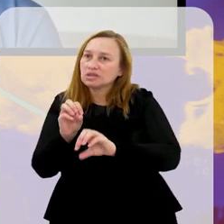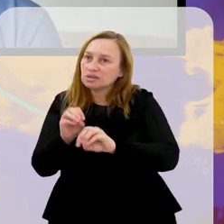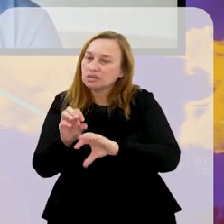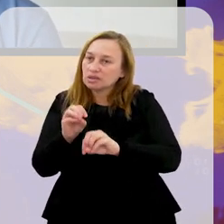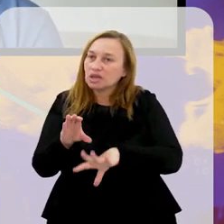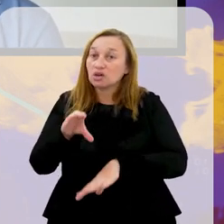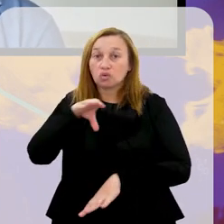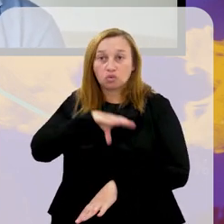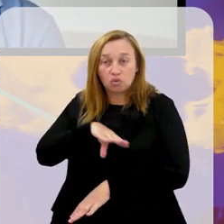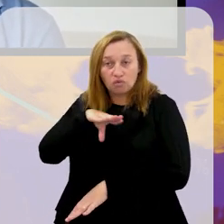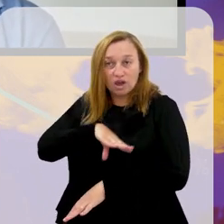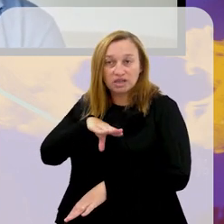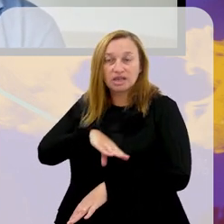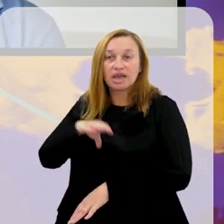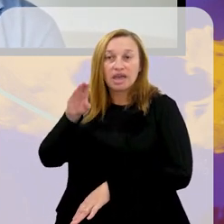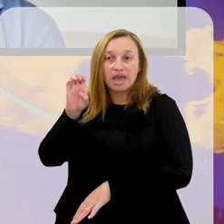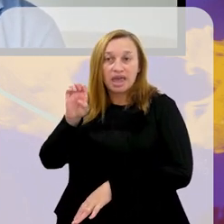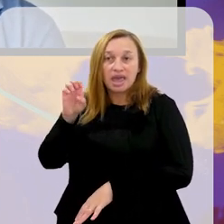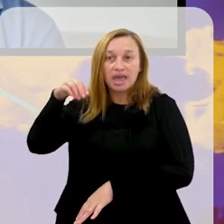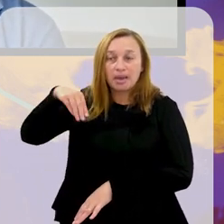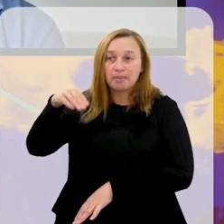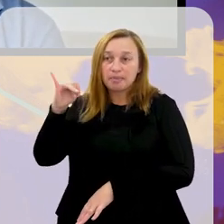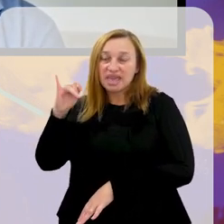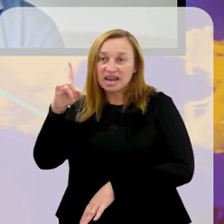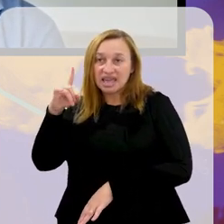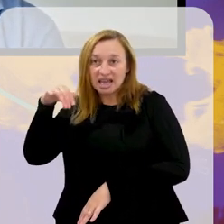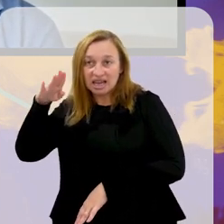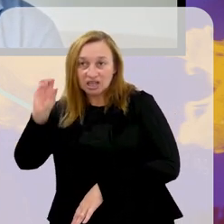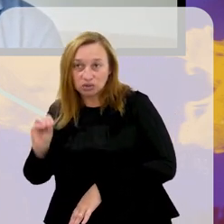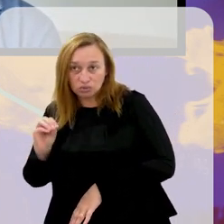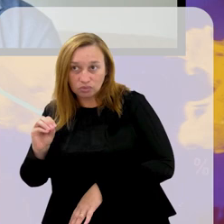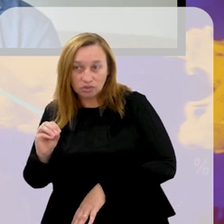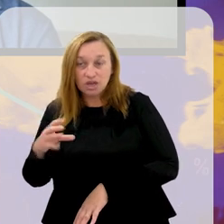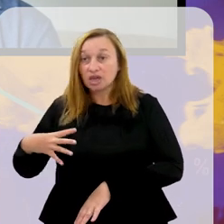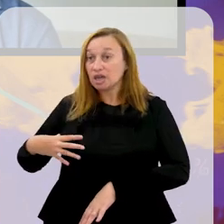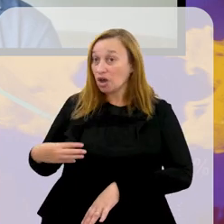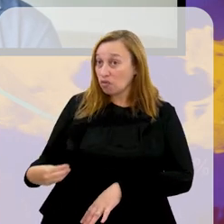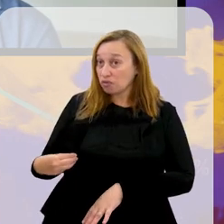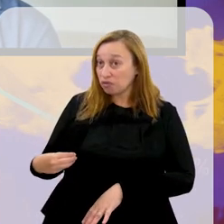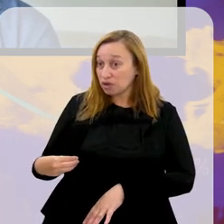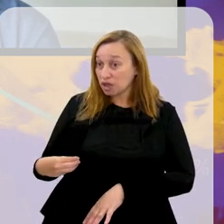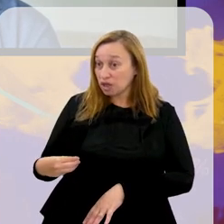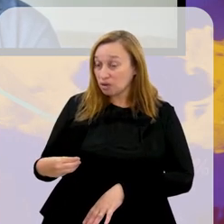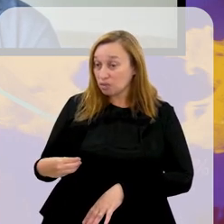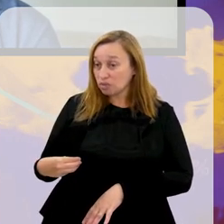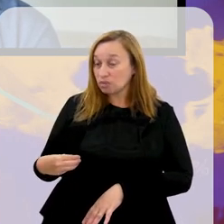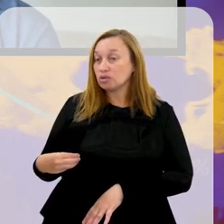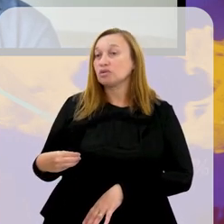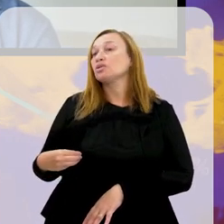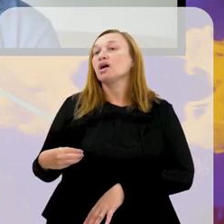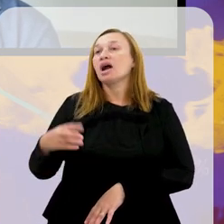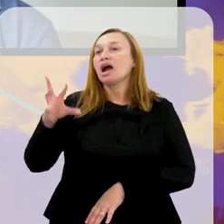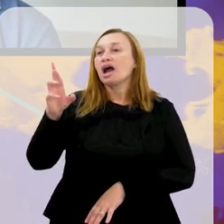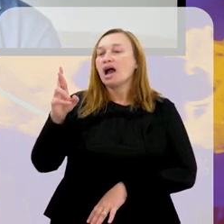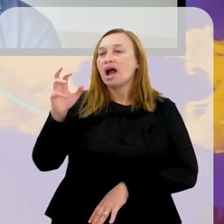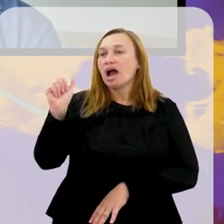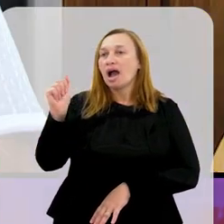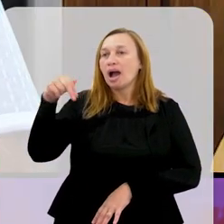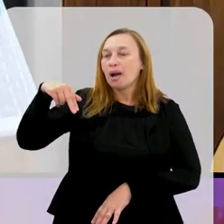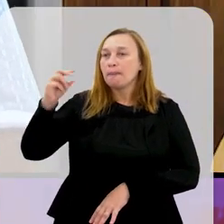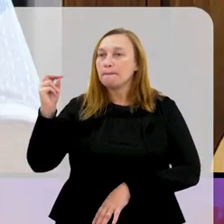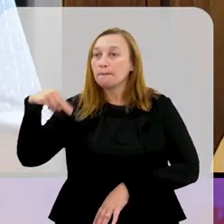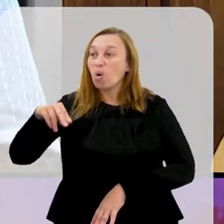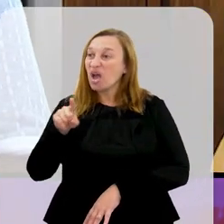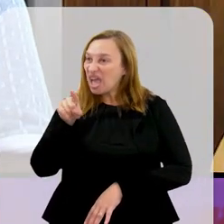técnico, no caso do Vasco, o Emiliano Dias, que é o filho do Ramon Dias, é ele quem passa a dar entrevista